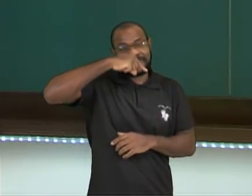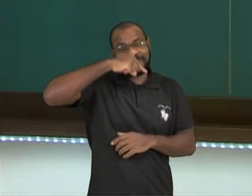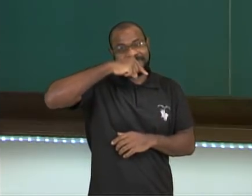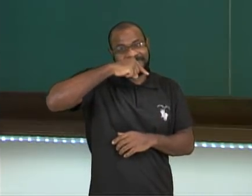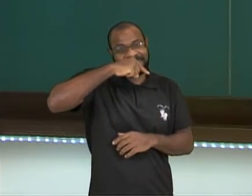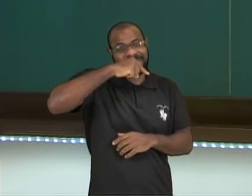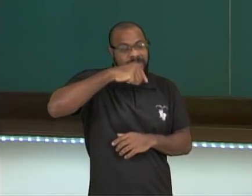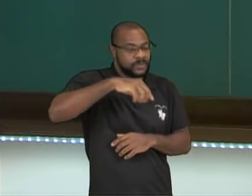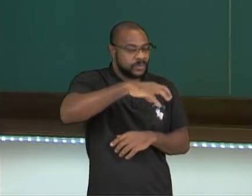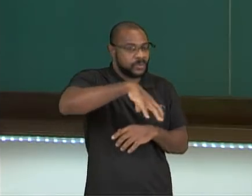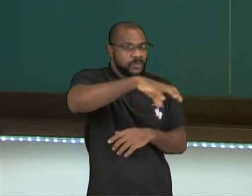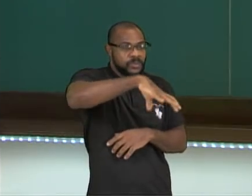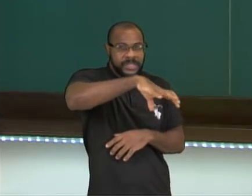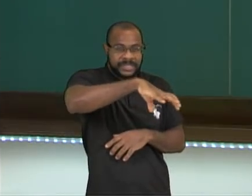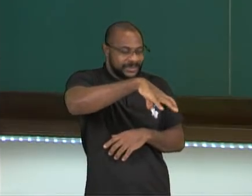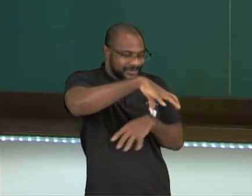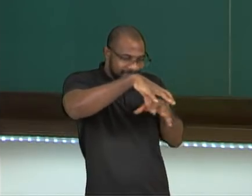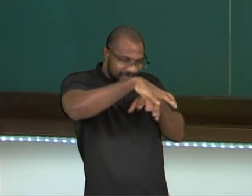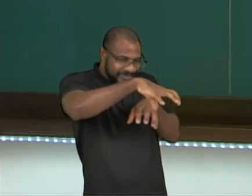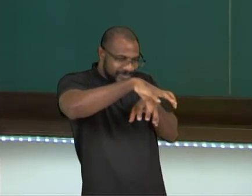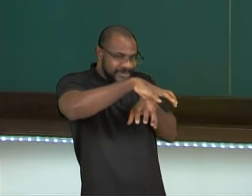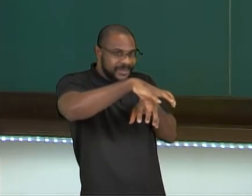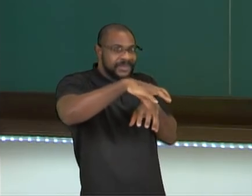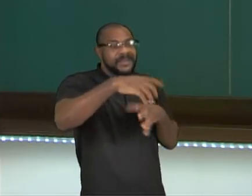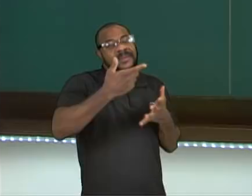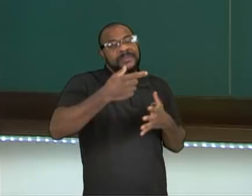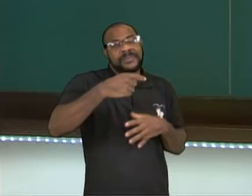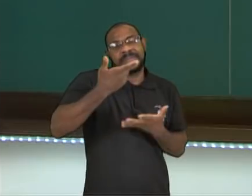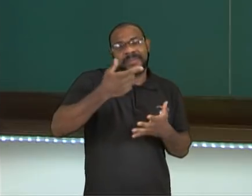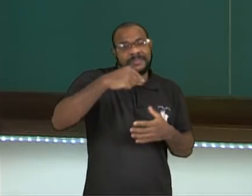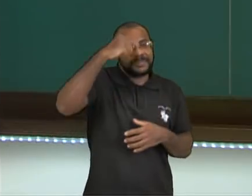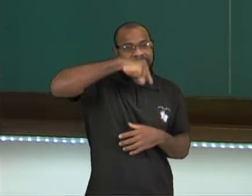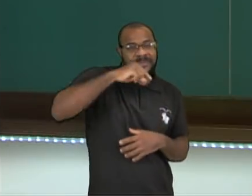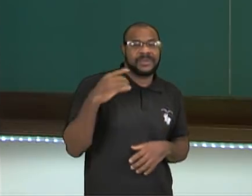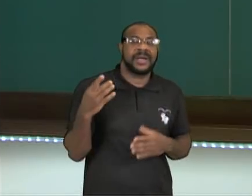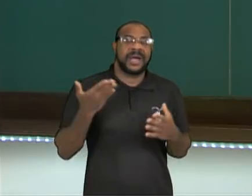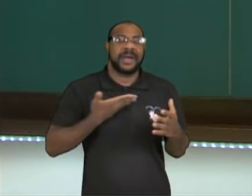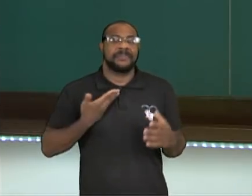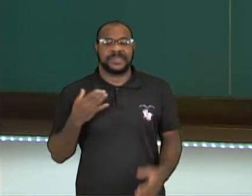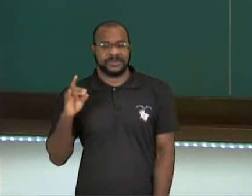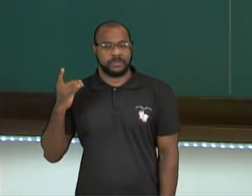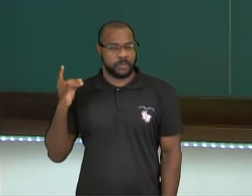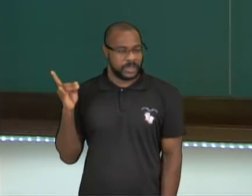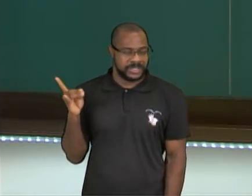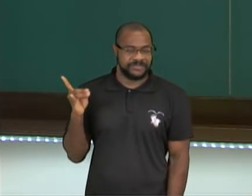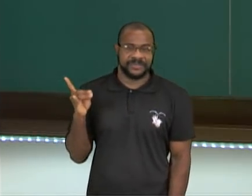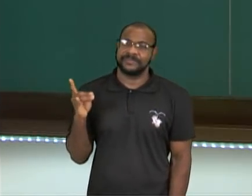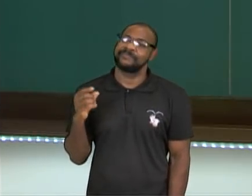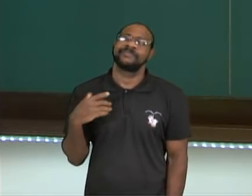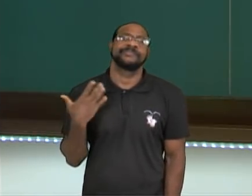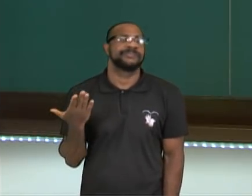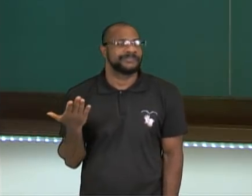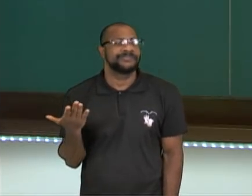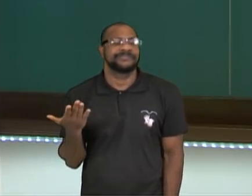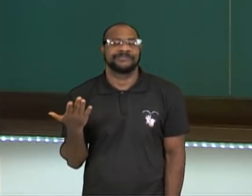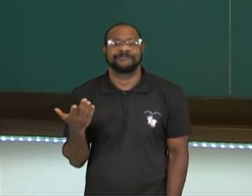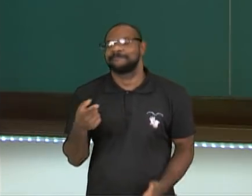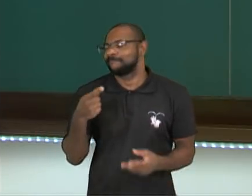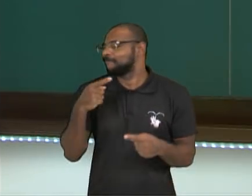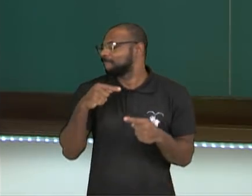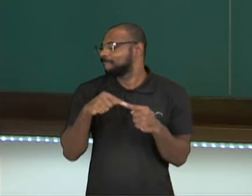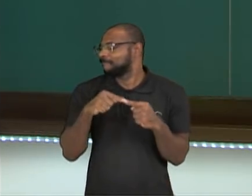E aí, gente, deu uma briga porque o Peru era amigo da Bolívia. Não deu certo. E eles, até hoje,